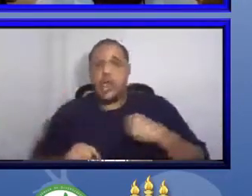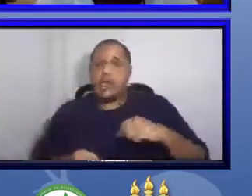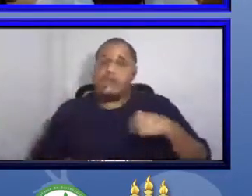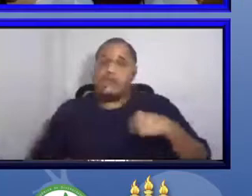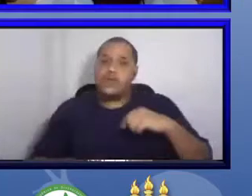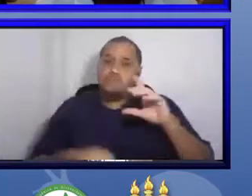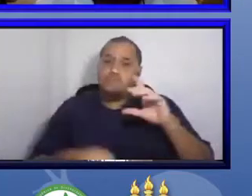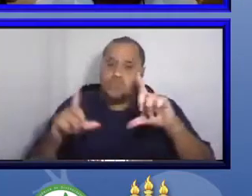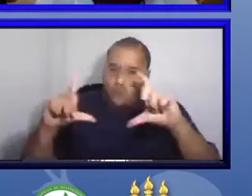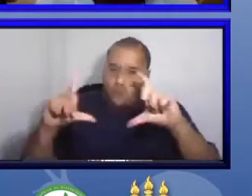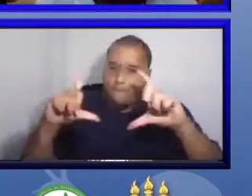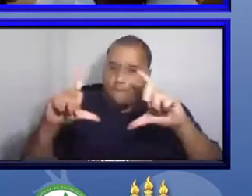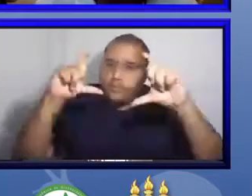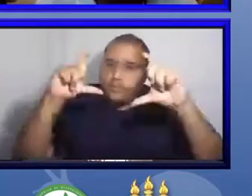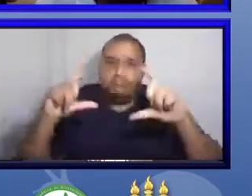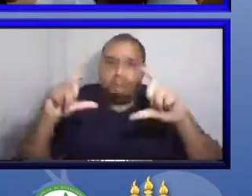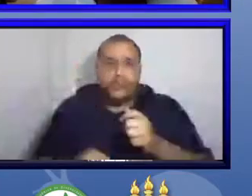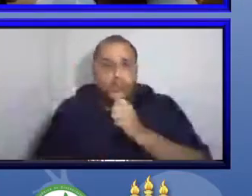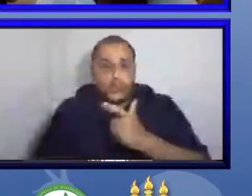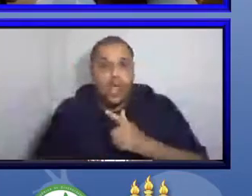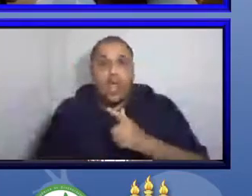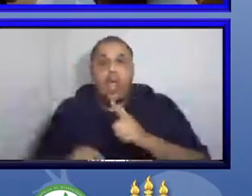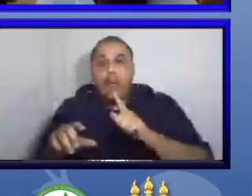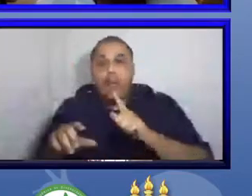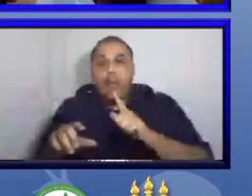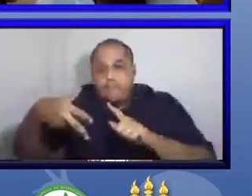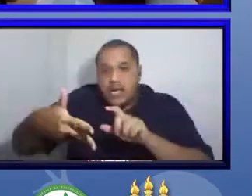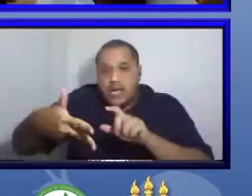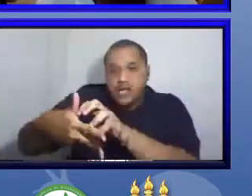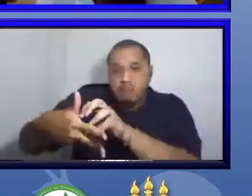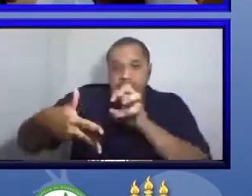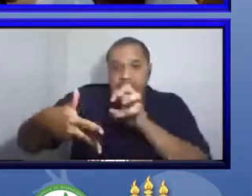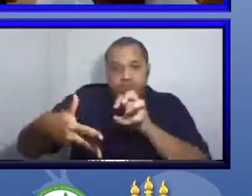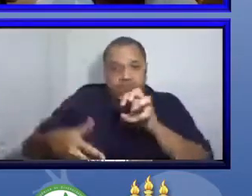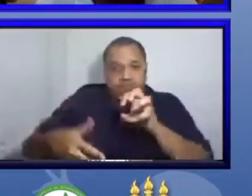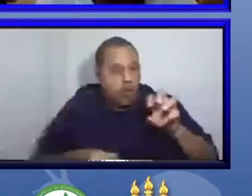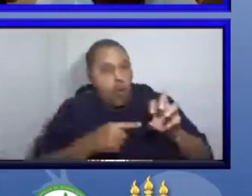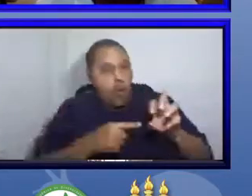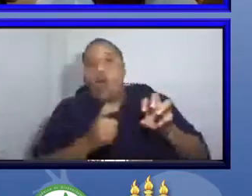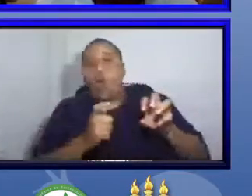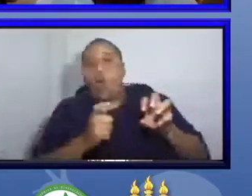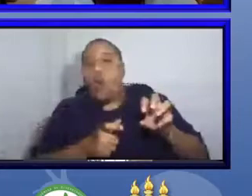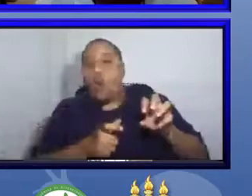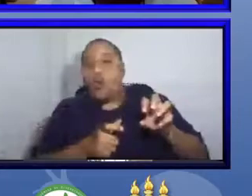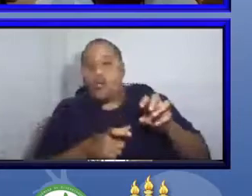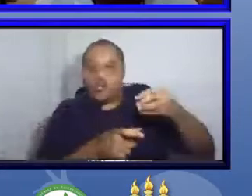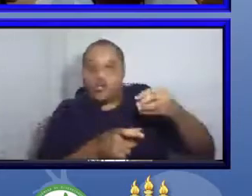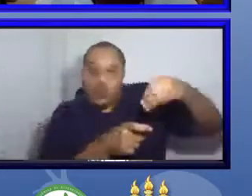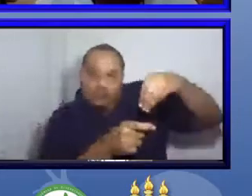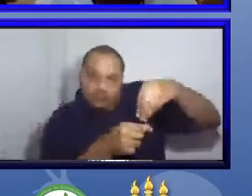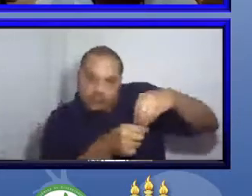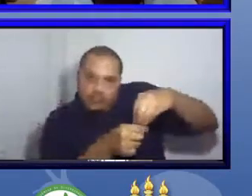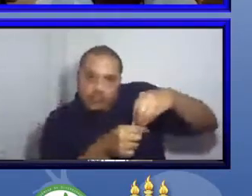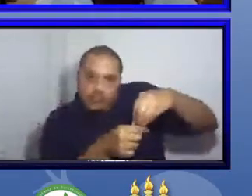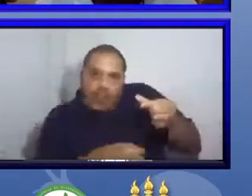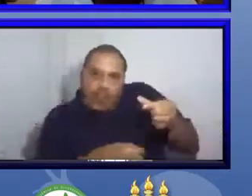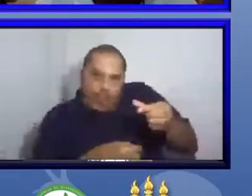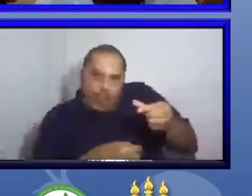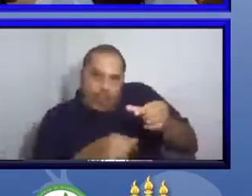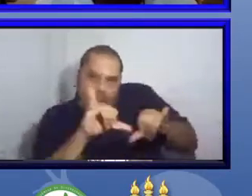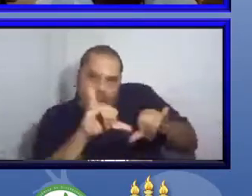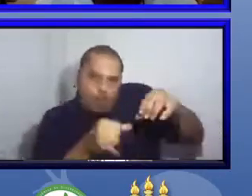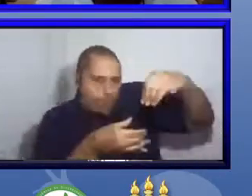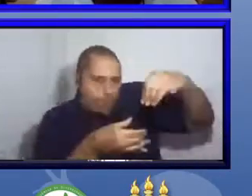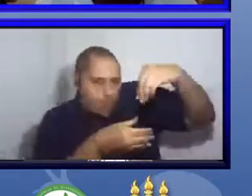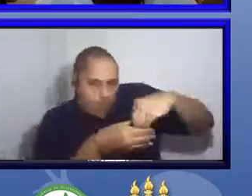mas esse abdômen está guardado dentro daquele microtubo com glicerina. então a genitália está preservada